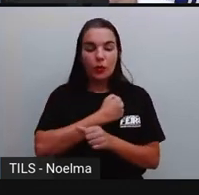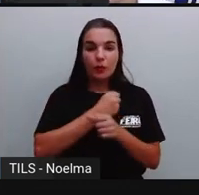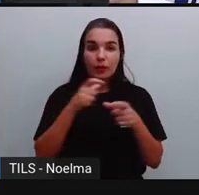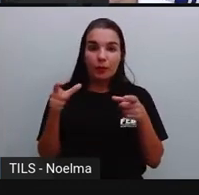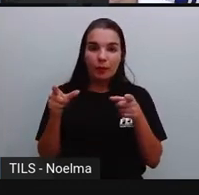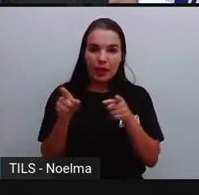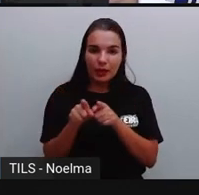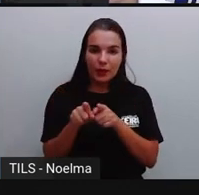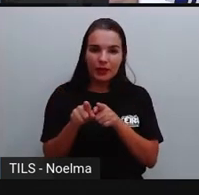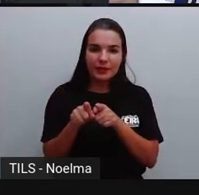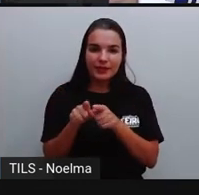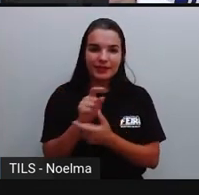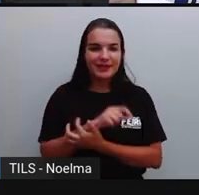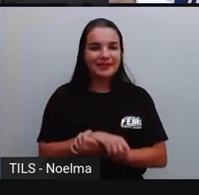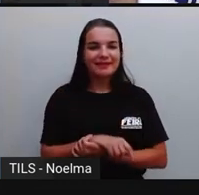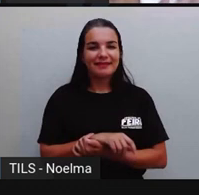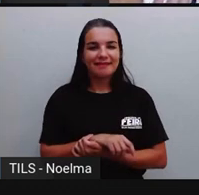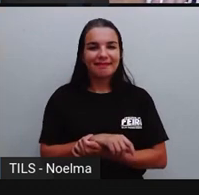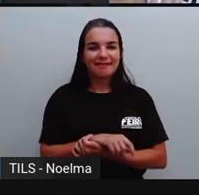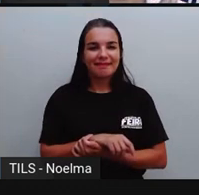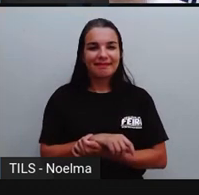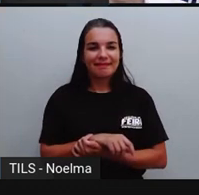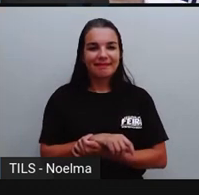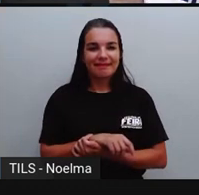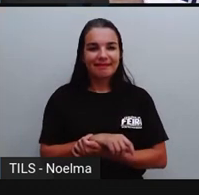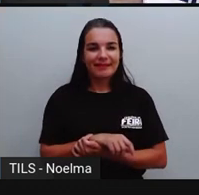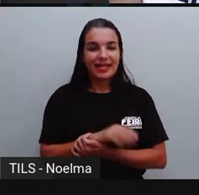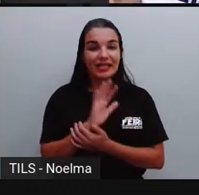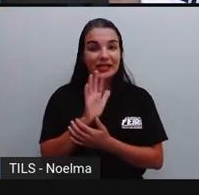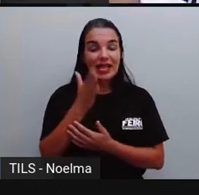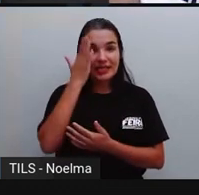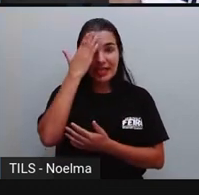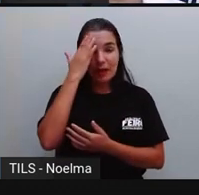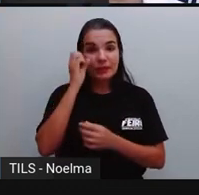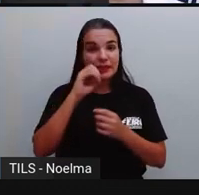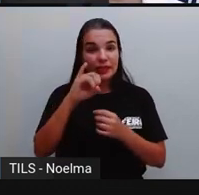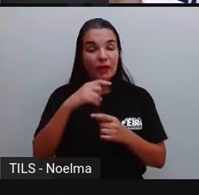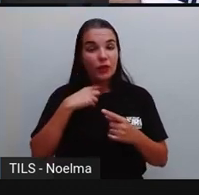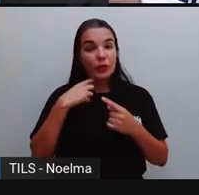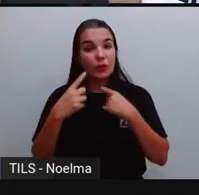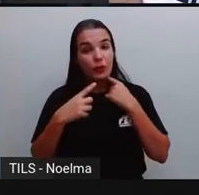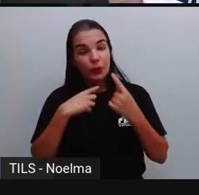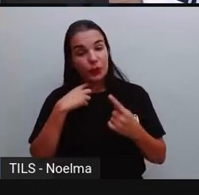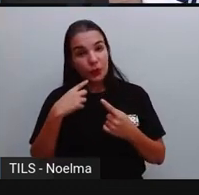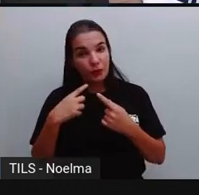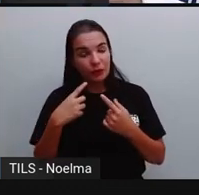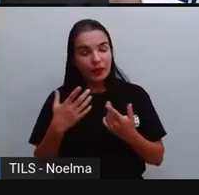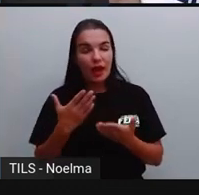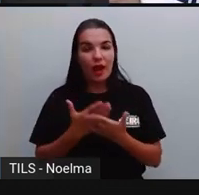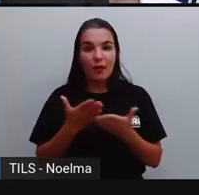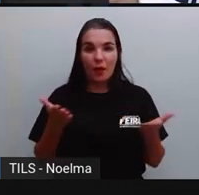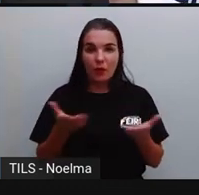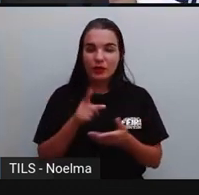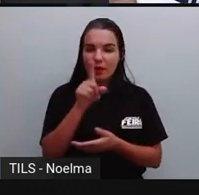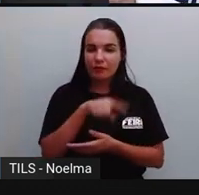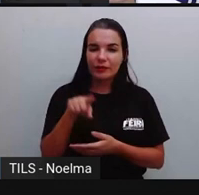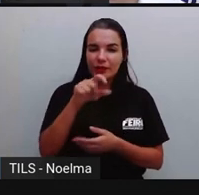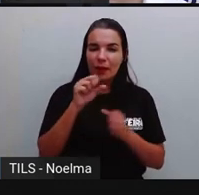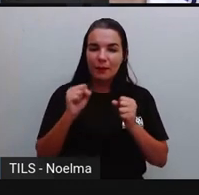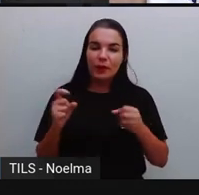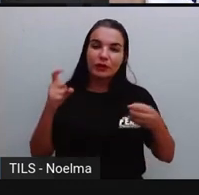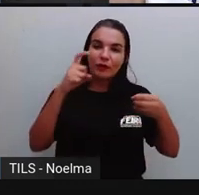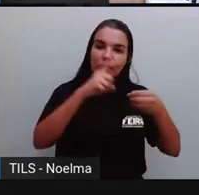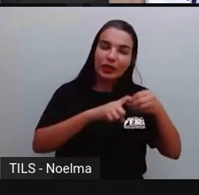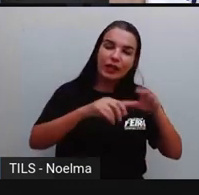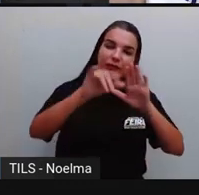menores, tá bom? E já sabem, se ficou alguma dúvida sobre a aula de hoje, vocês podem voltar